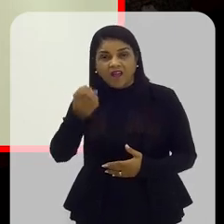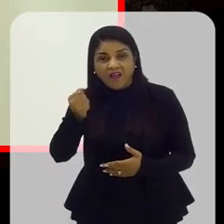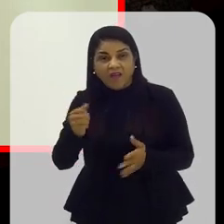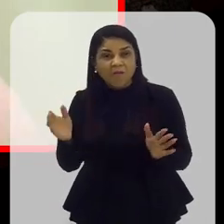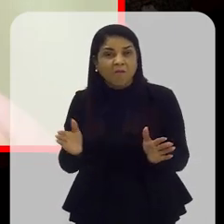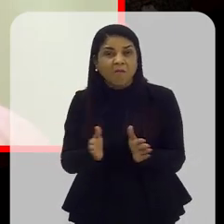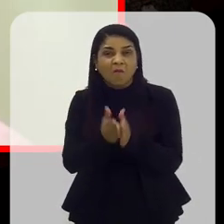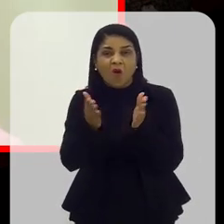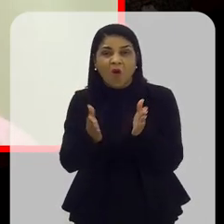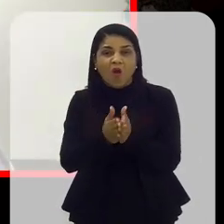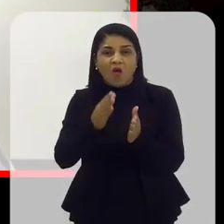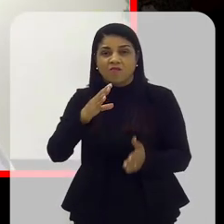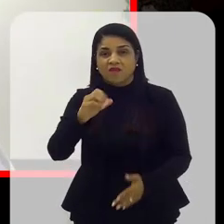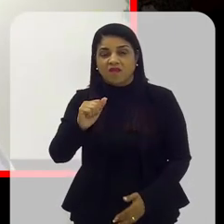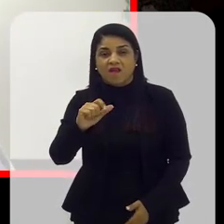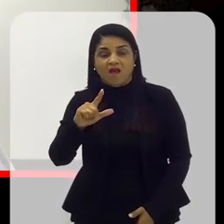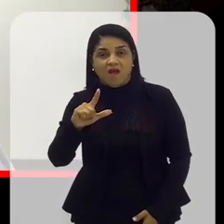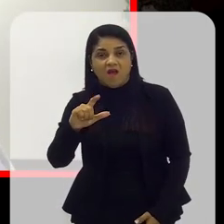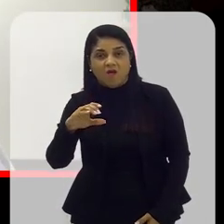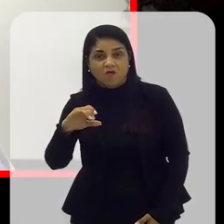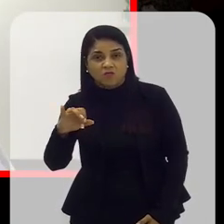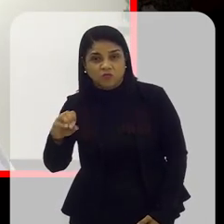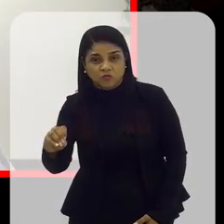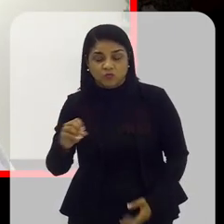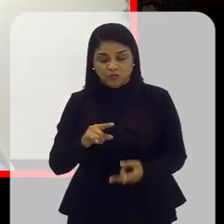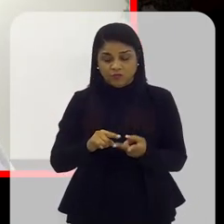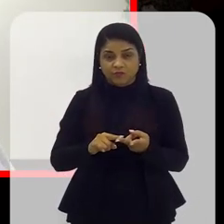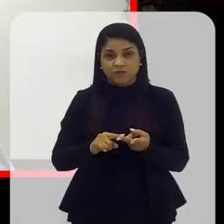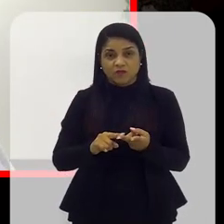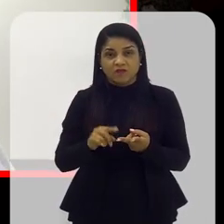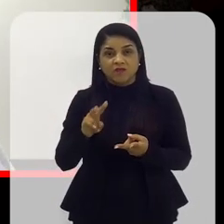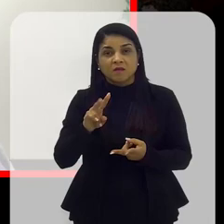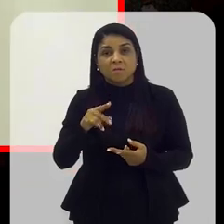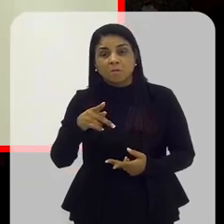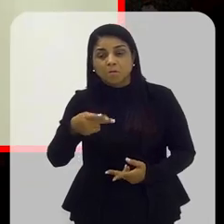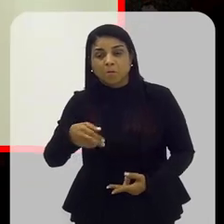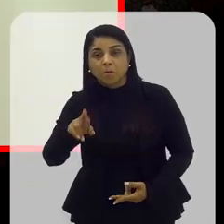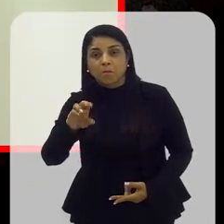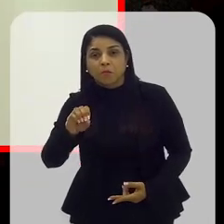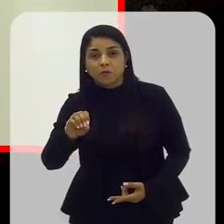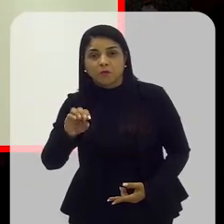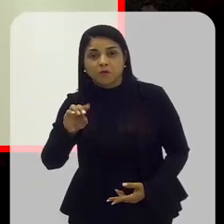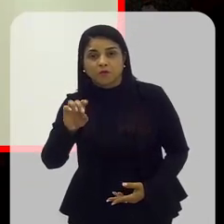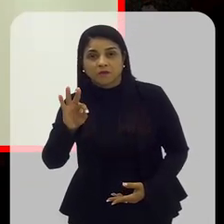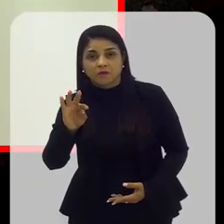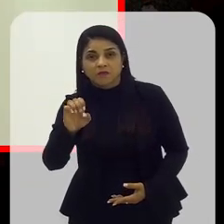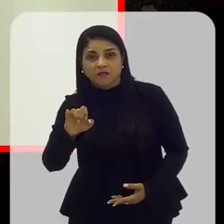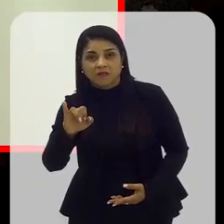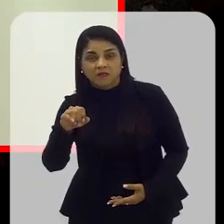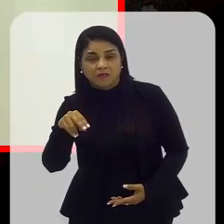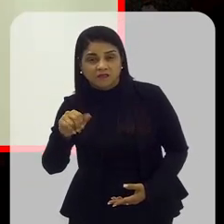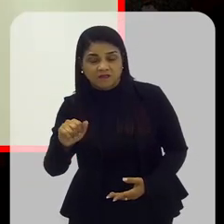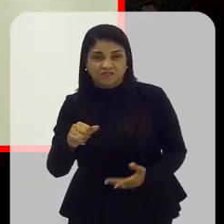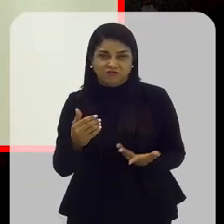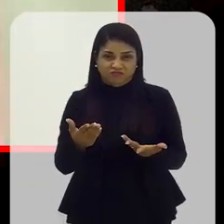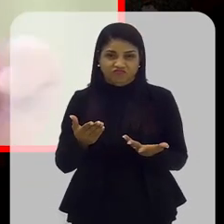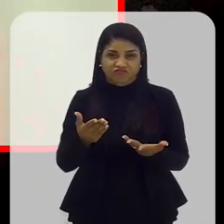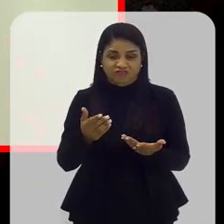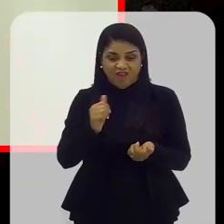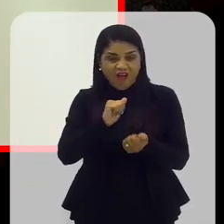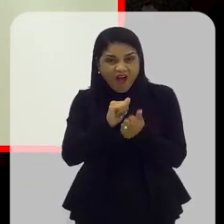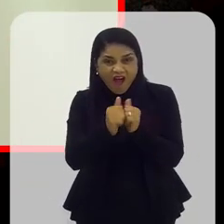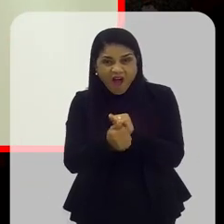cálcio, pobre em proteínas, e que não vão nutrir essa criança. Vai ser uma